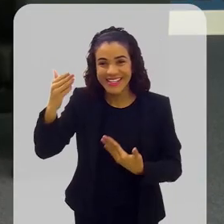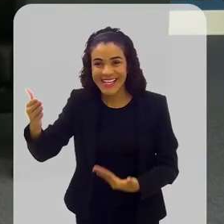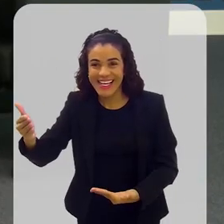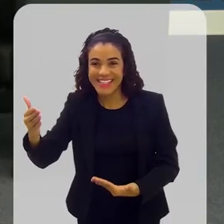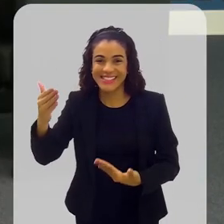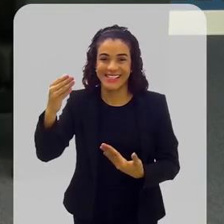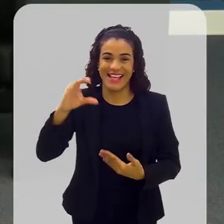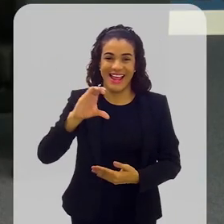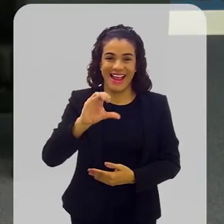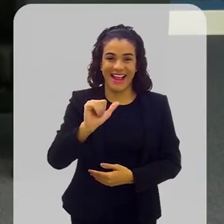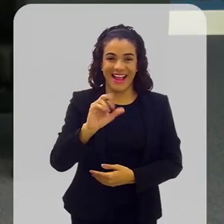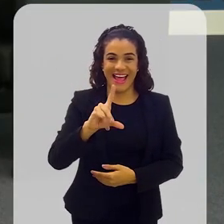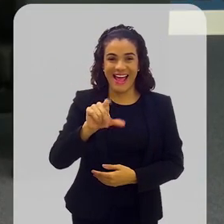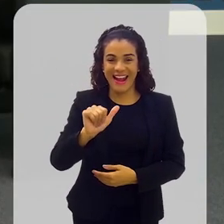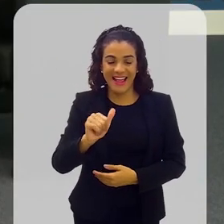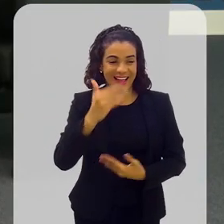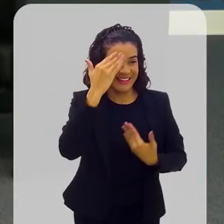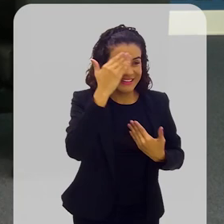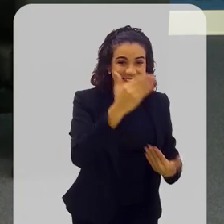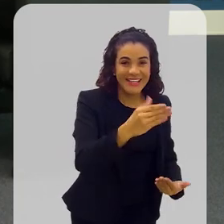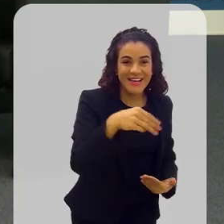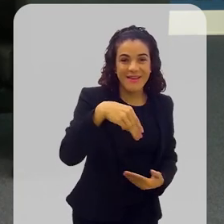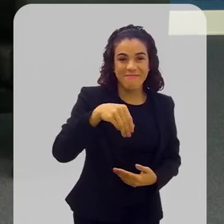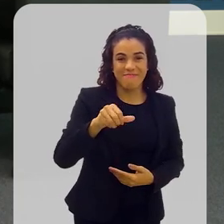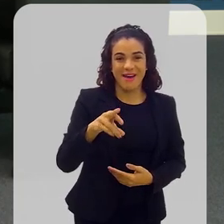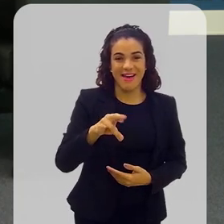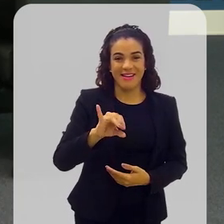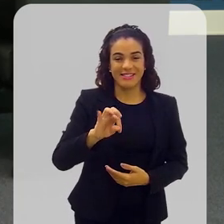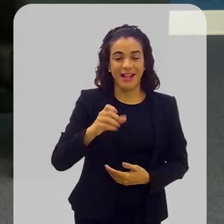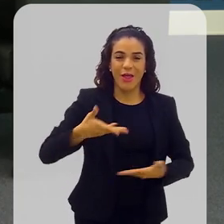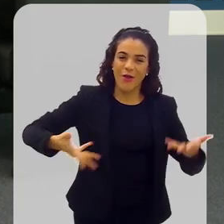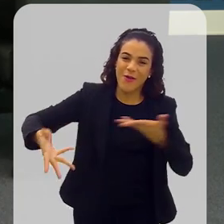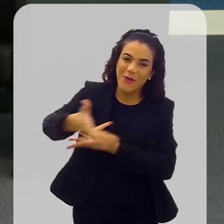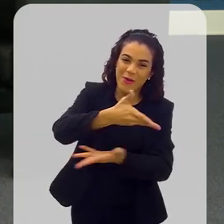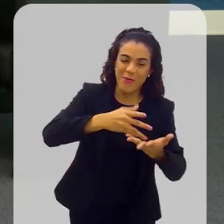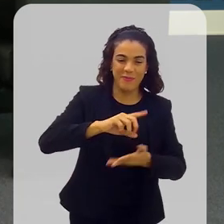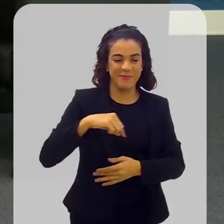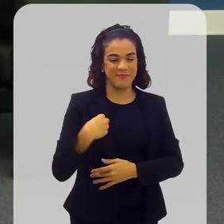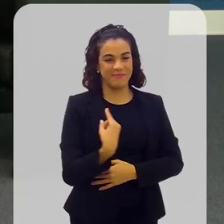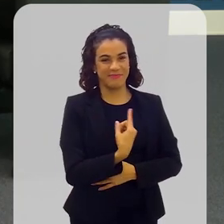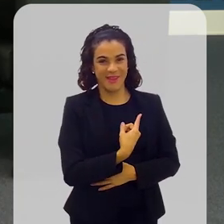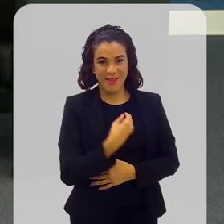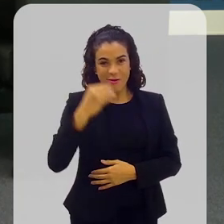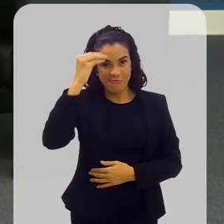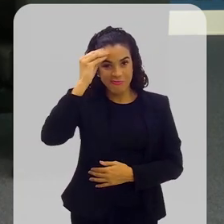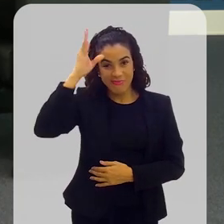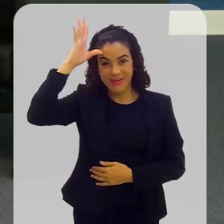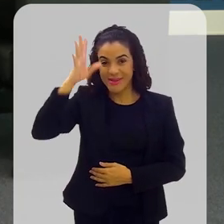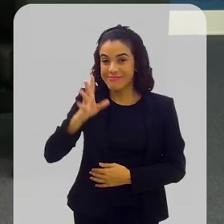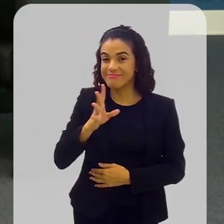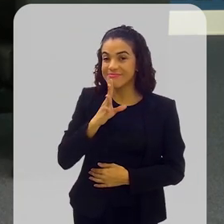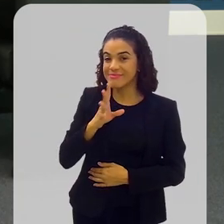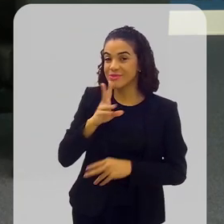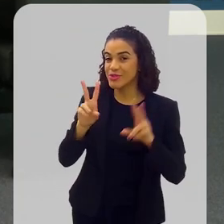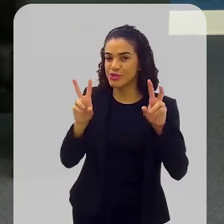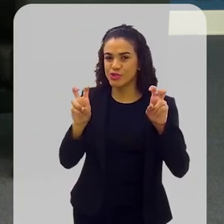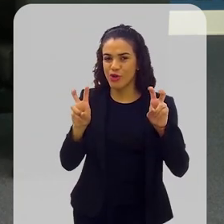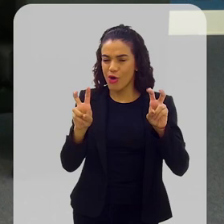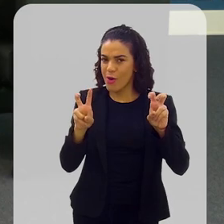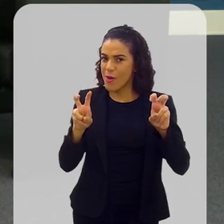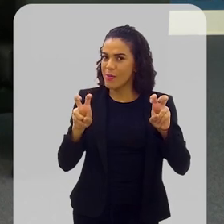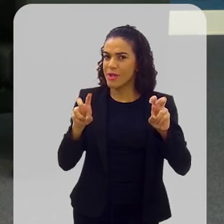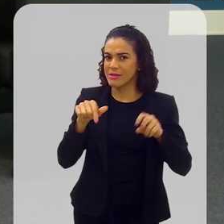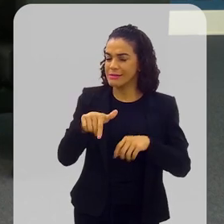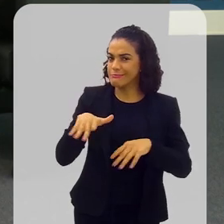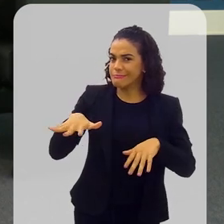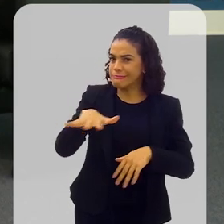agradecer muito a Carla, a Maristela, por terem compartilhado aqui conosco os seus conhecimentos